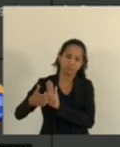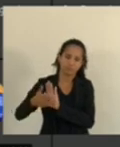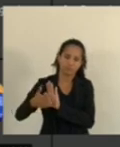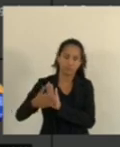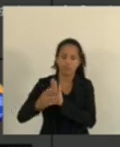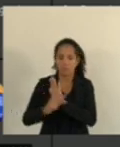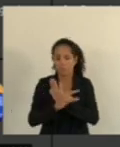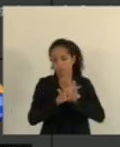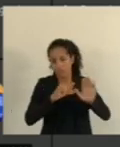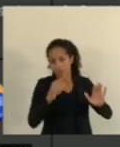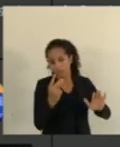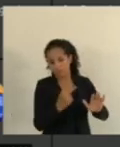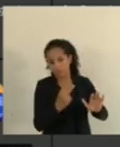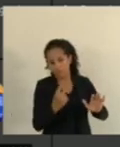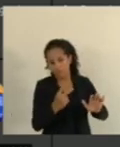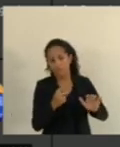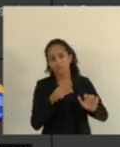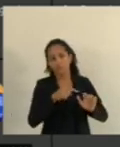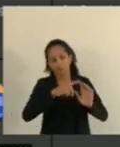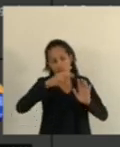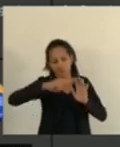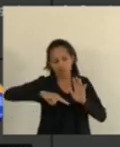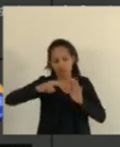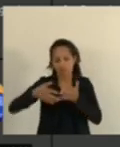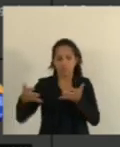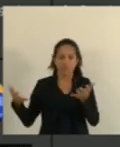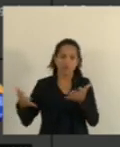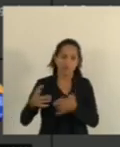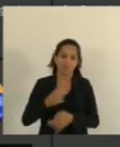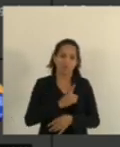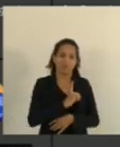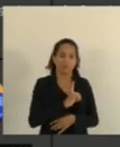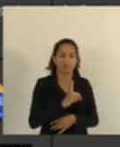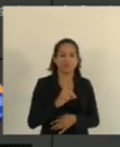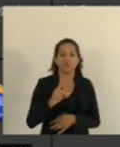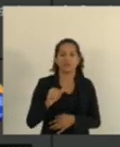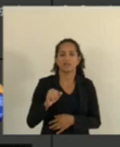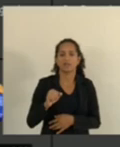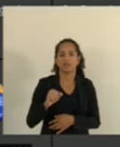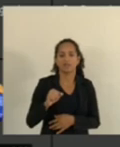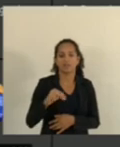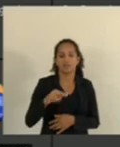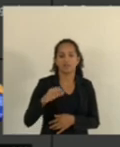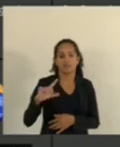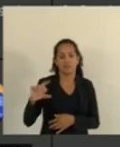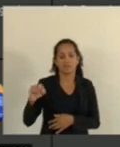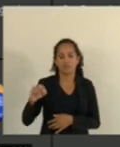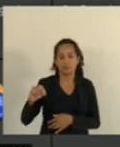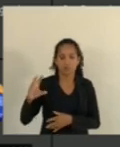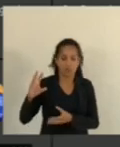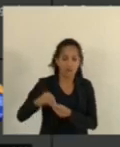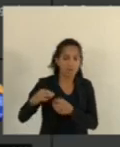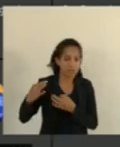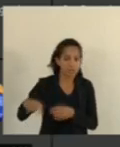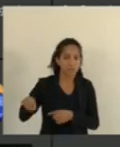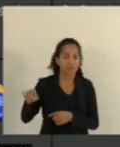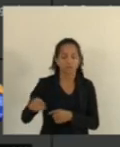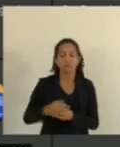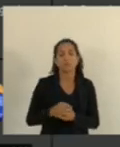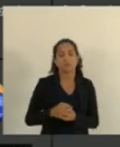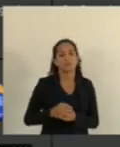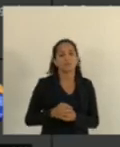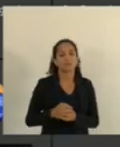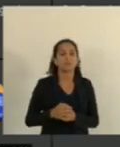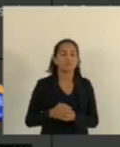comparar com o 2º Conforme a leitura que foi feita Pelo deputado Danilo Baez Que é o autor da matéria Então vamos Eu vou dar